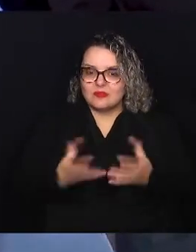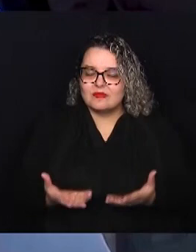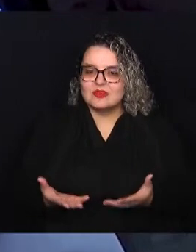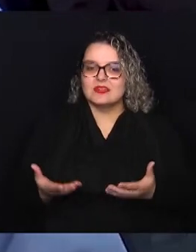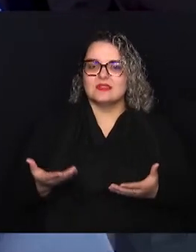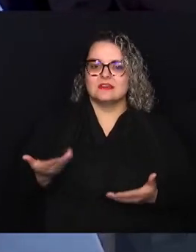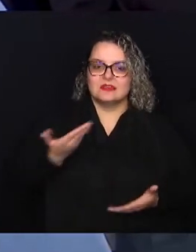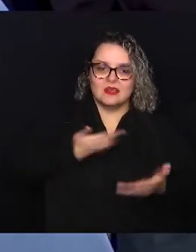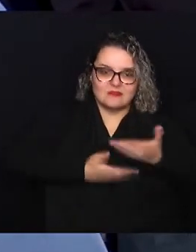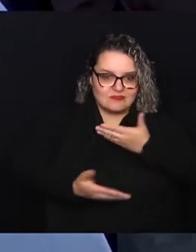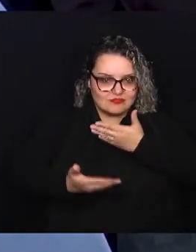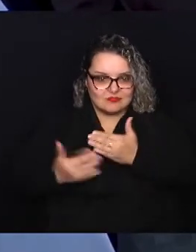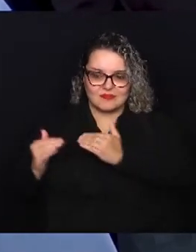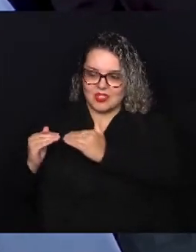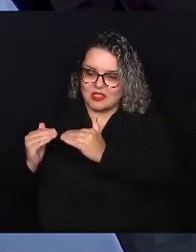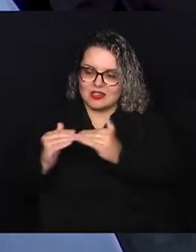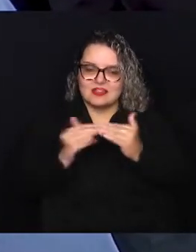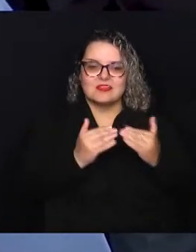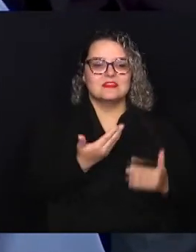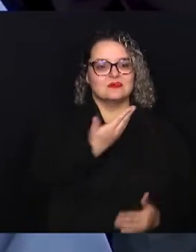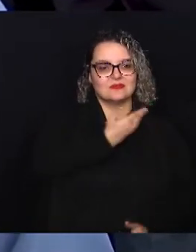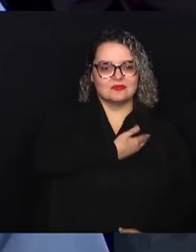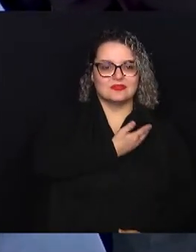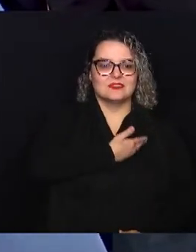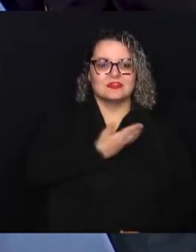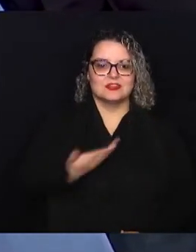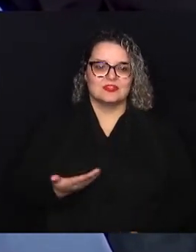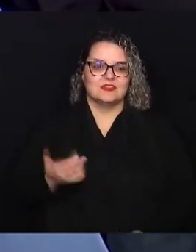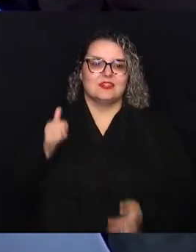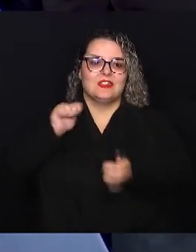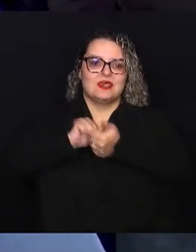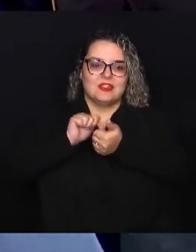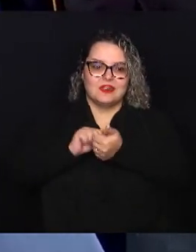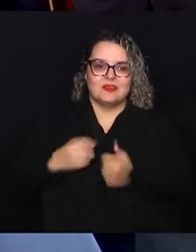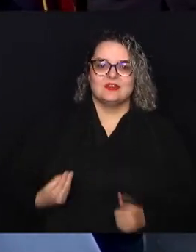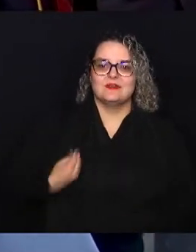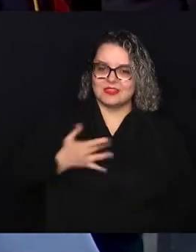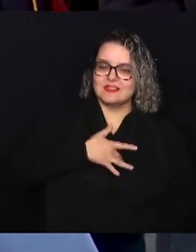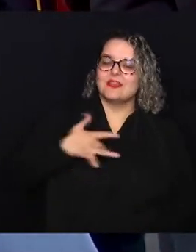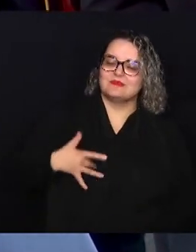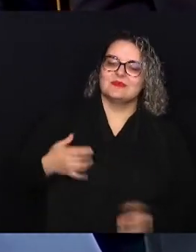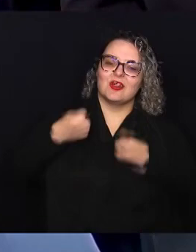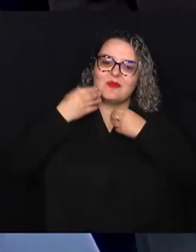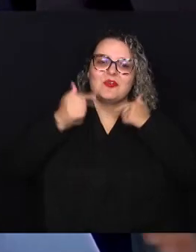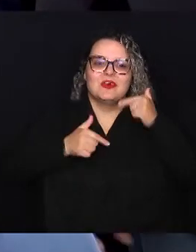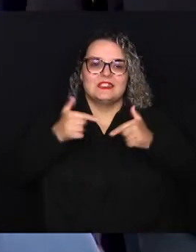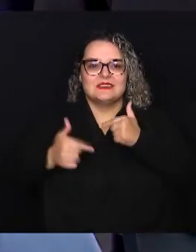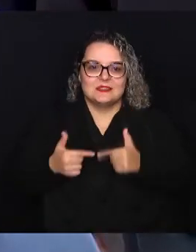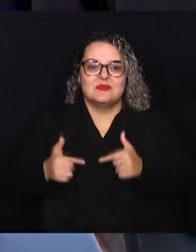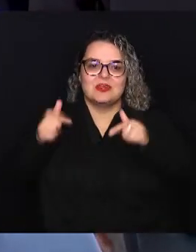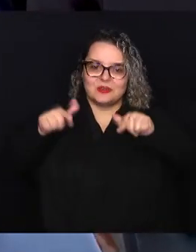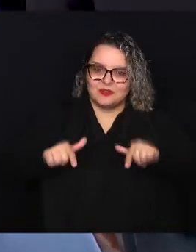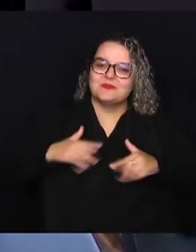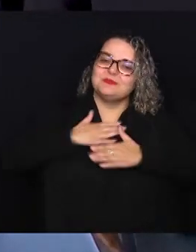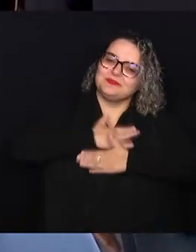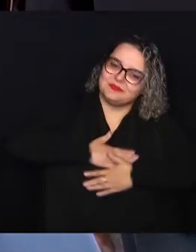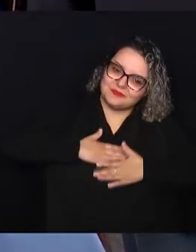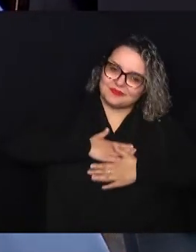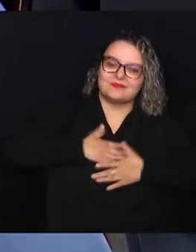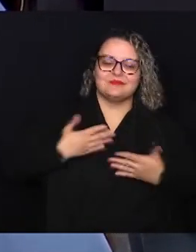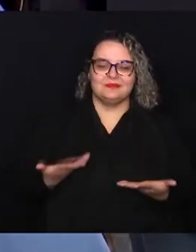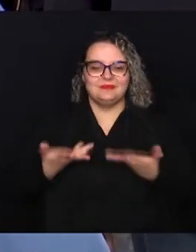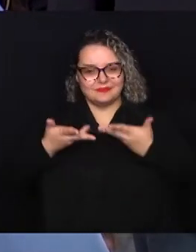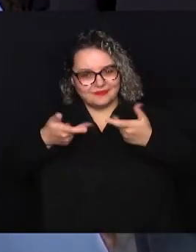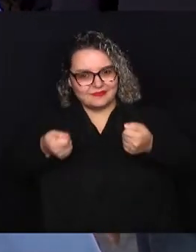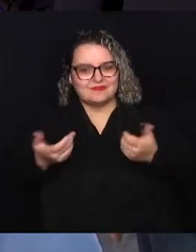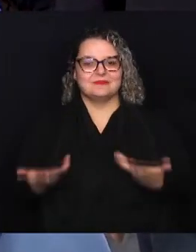harmonia a relação entre os colegas e a qualidade de vida é saúde é bom a gente trabalhar sempre em ambiente que seja prazeroso e agradável